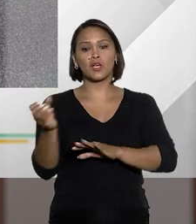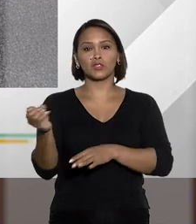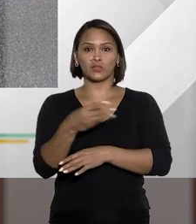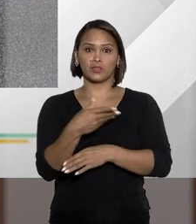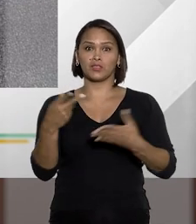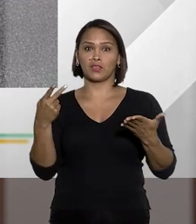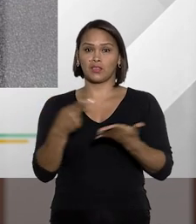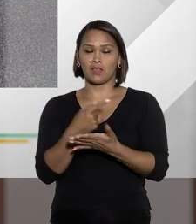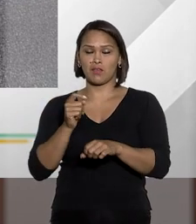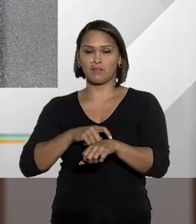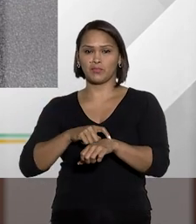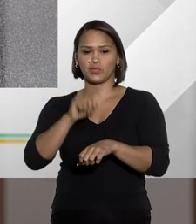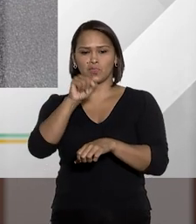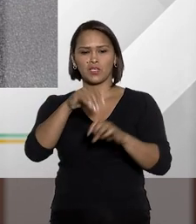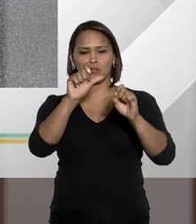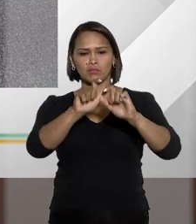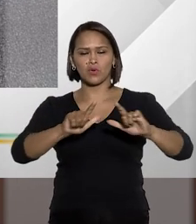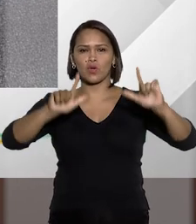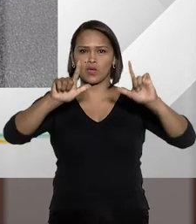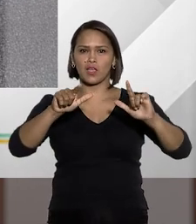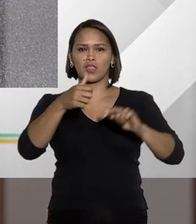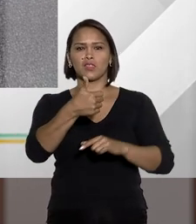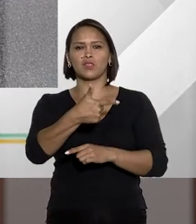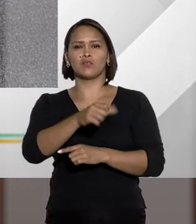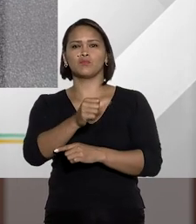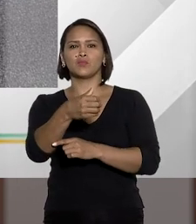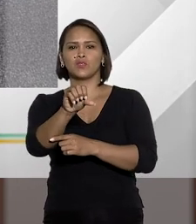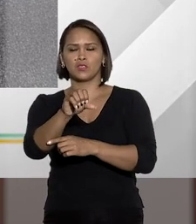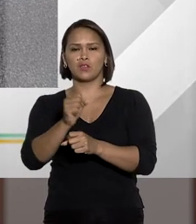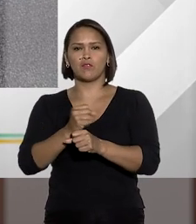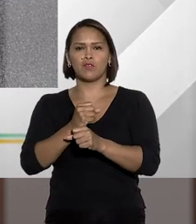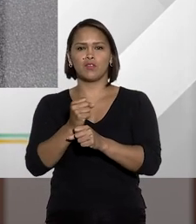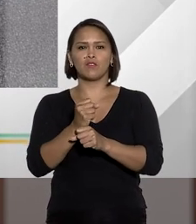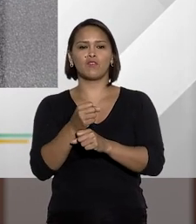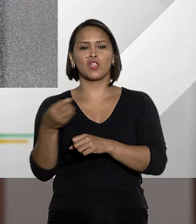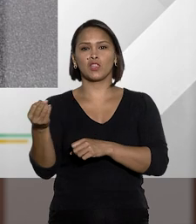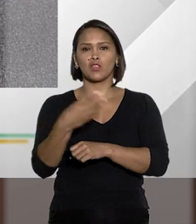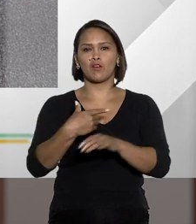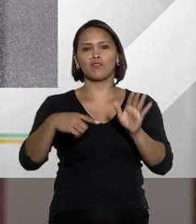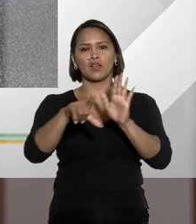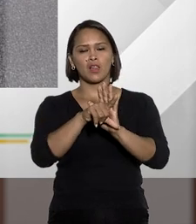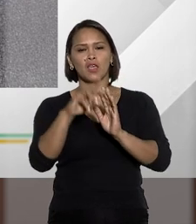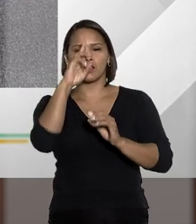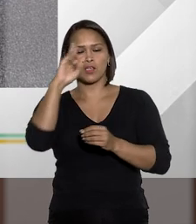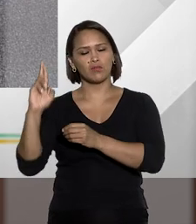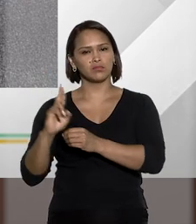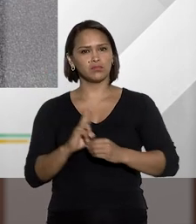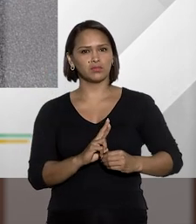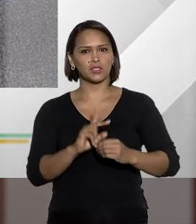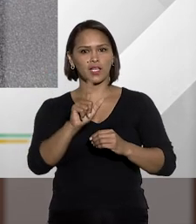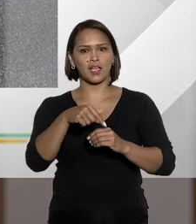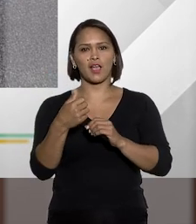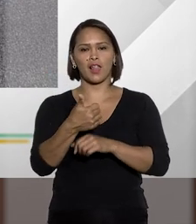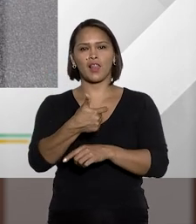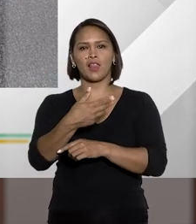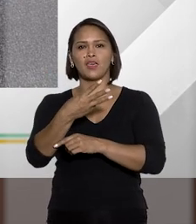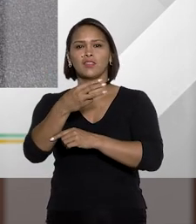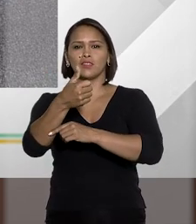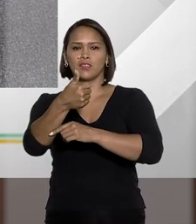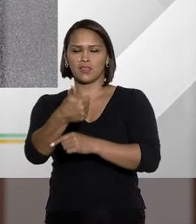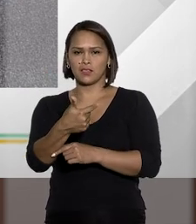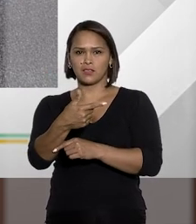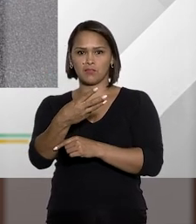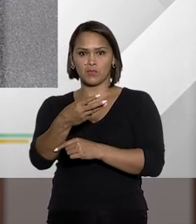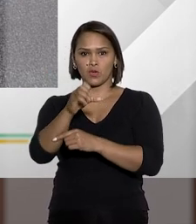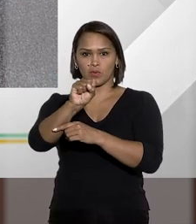para os tempos atuais. Diante desse cenário, em 2019 foi editada a nova lei de abuso de autoridade, a Lei